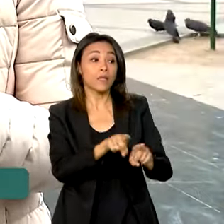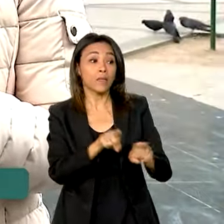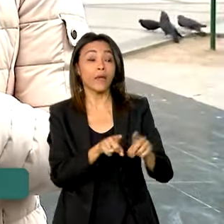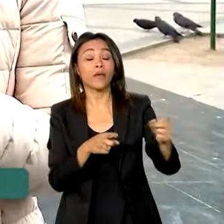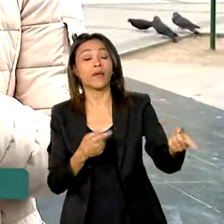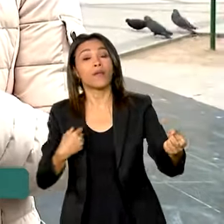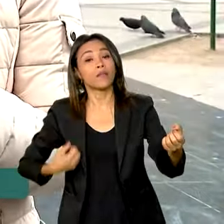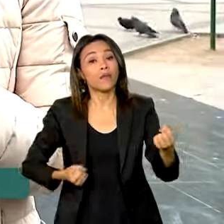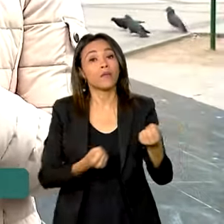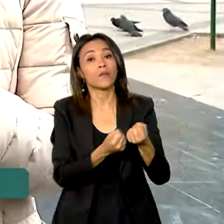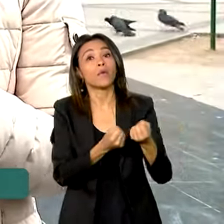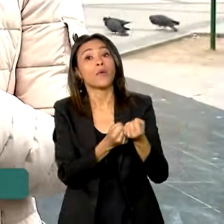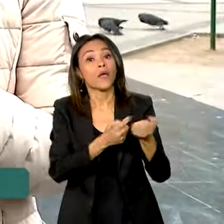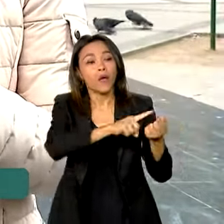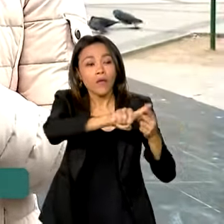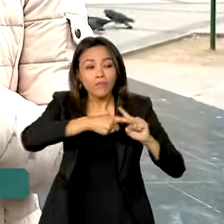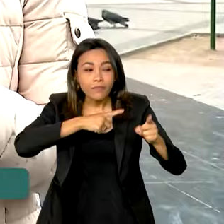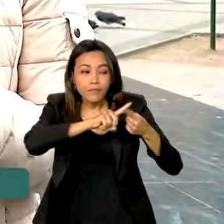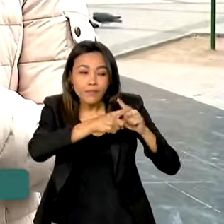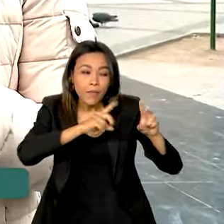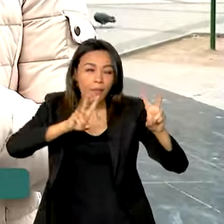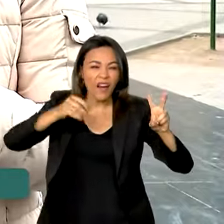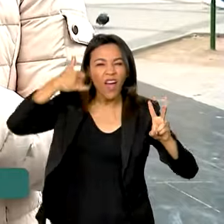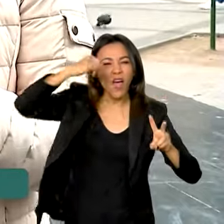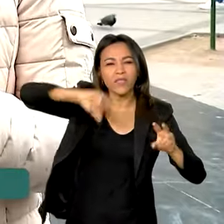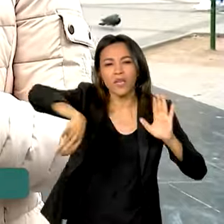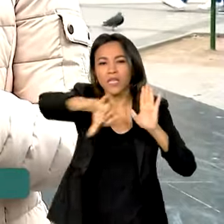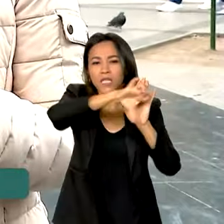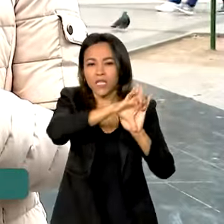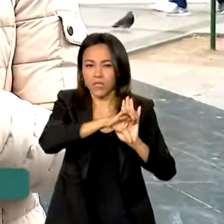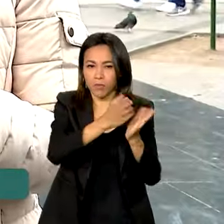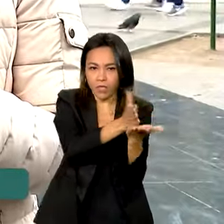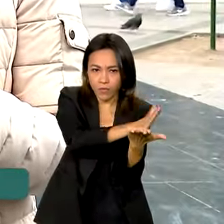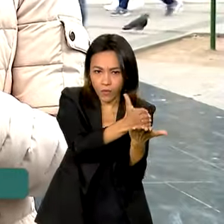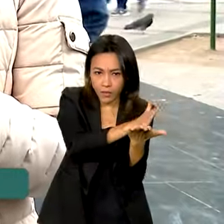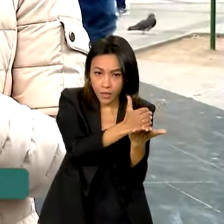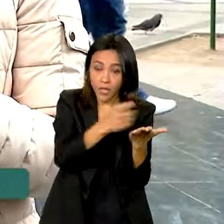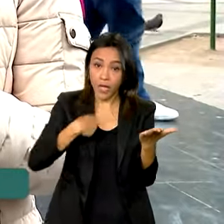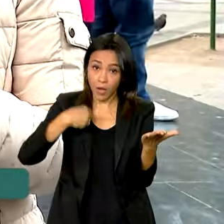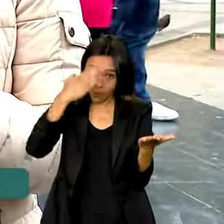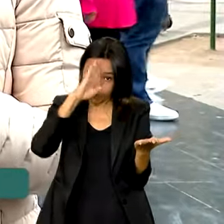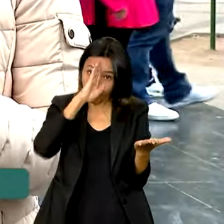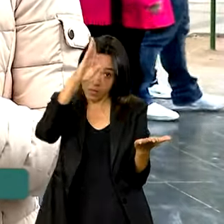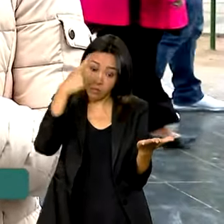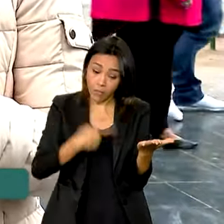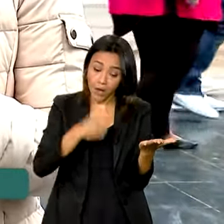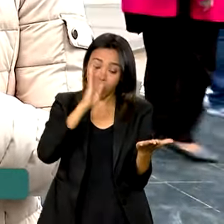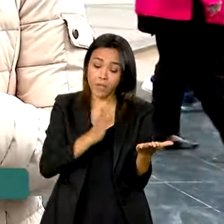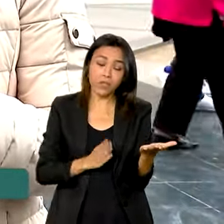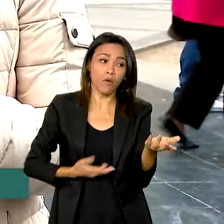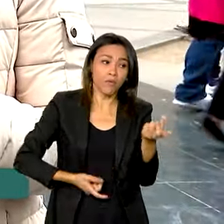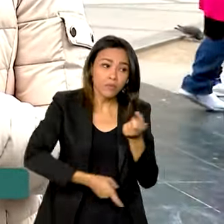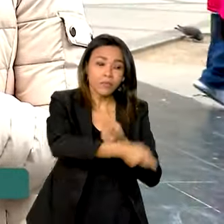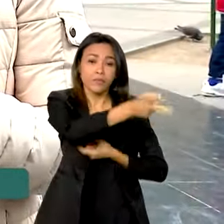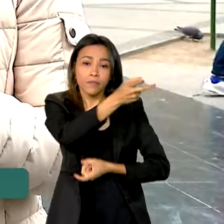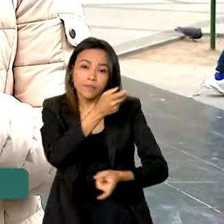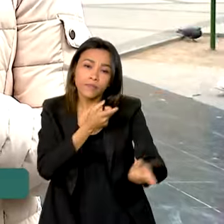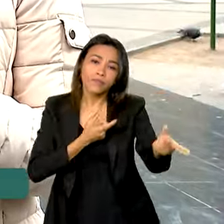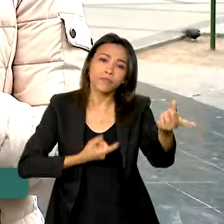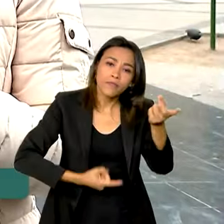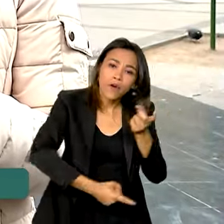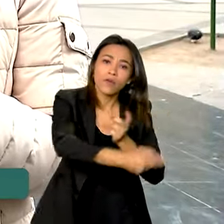combate a ilícitos na fronteira. O Brasil é o principal parceiro comercial da Bolívia e destino da maior parte das